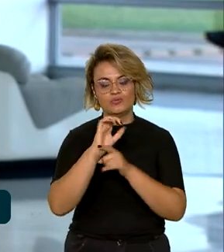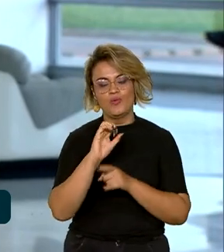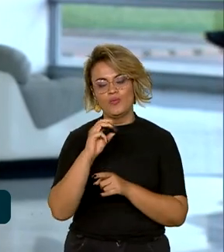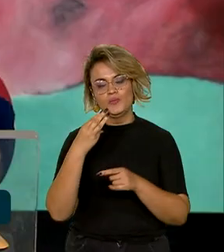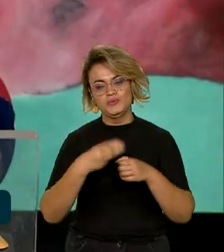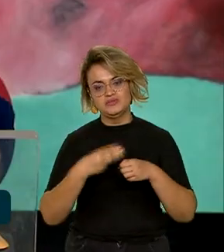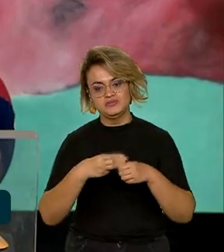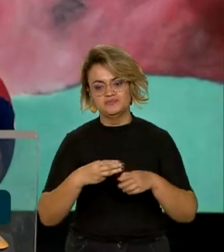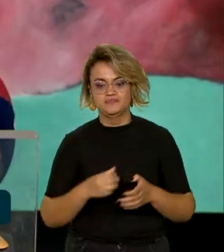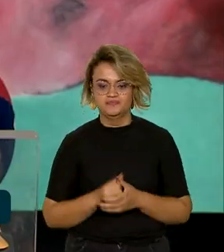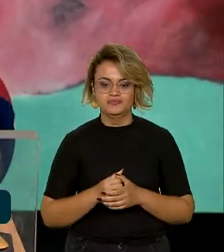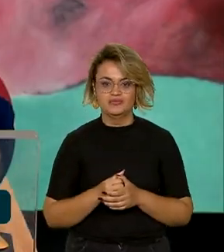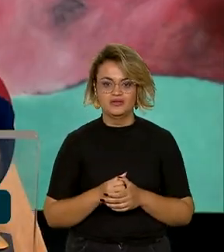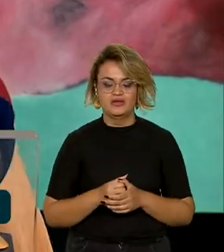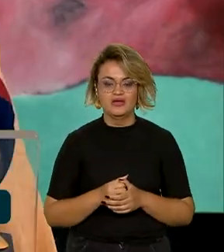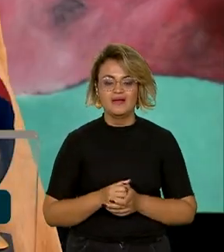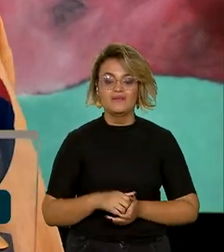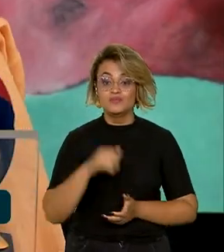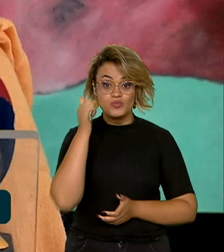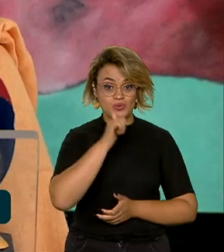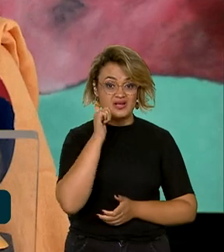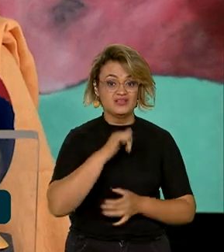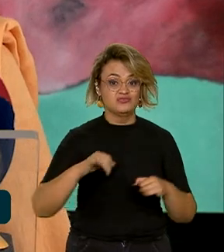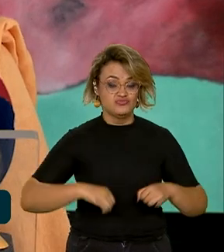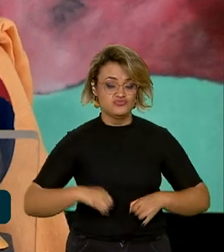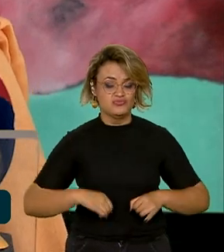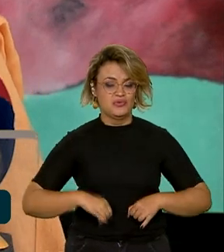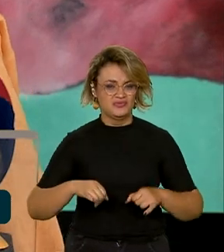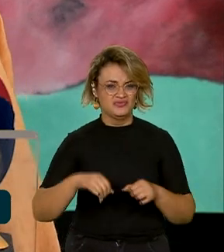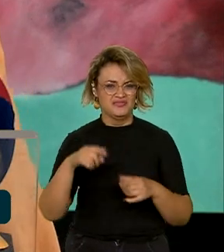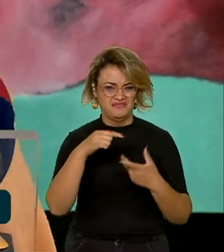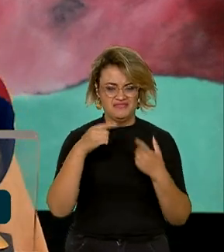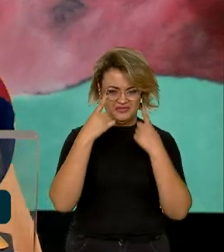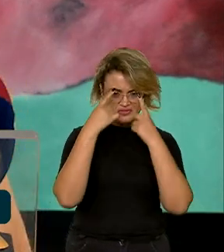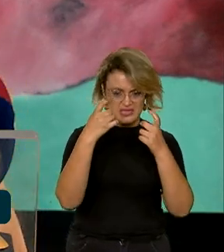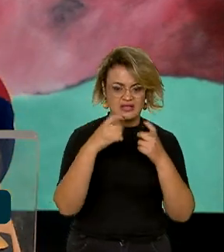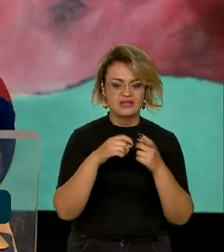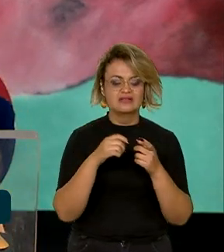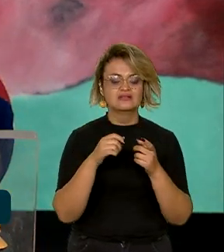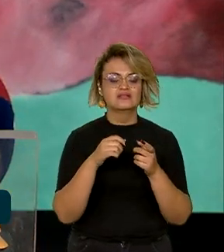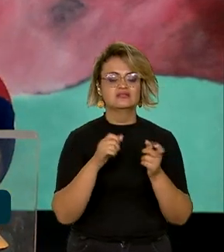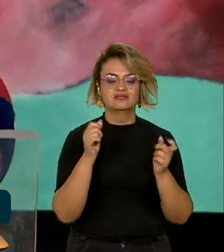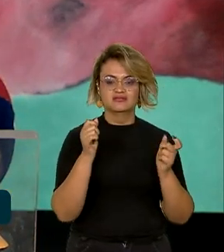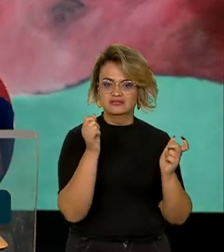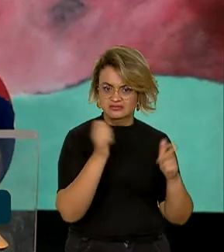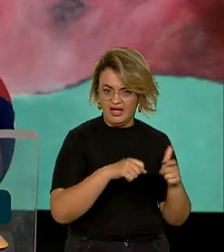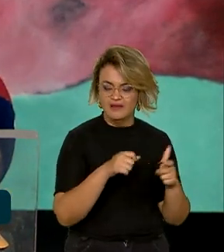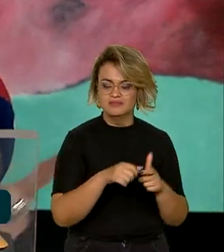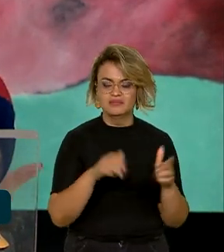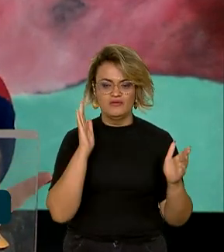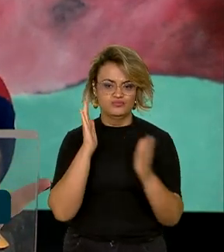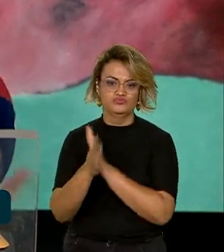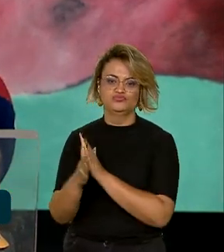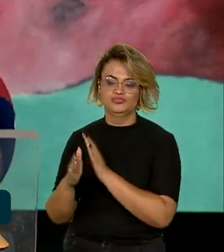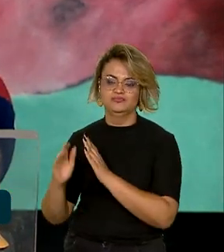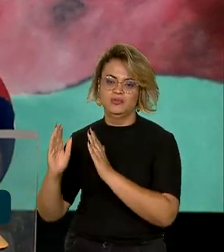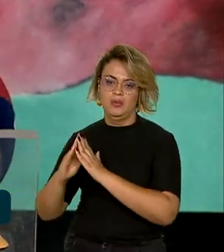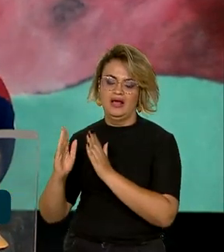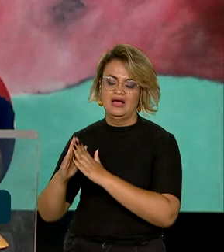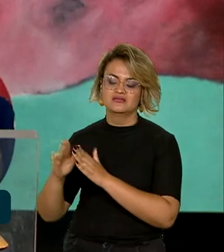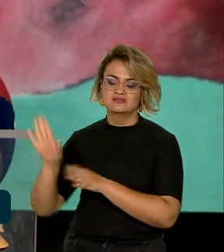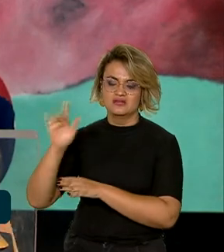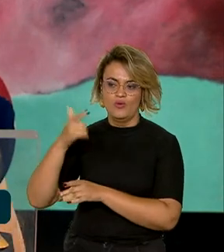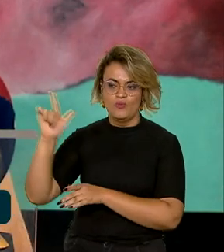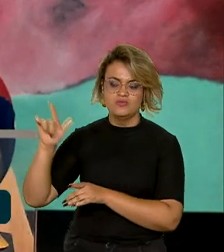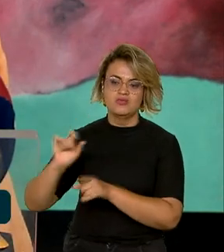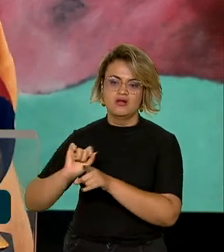município. Não teremos uma mulher em situação de vulnerabilidade que não tenha condição de ter um lugar onde não morar, onde